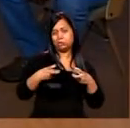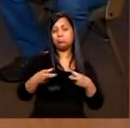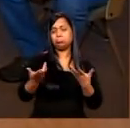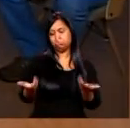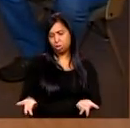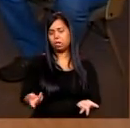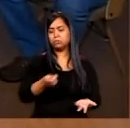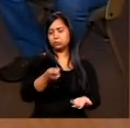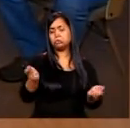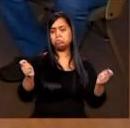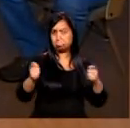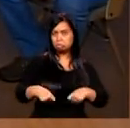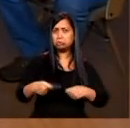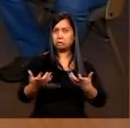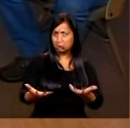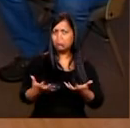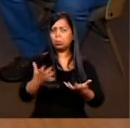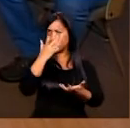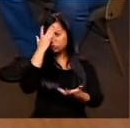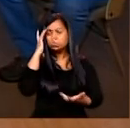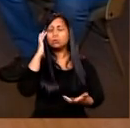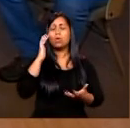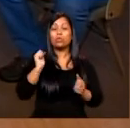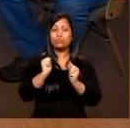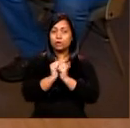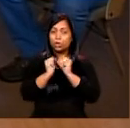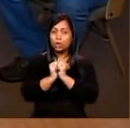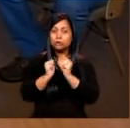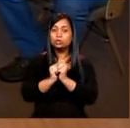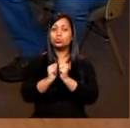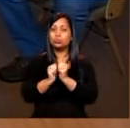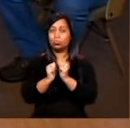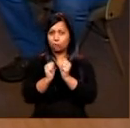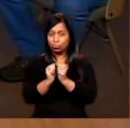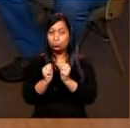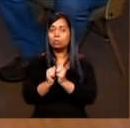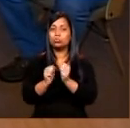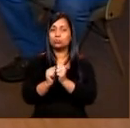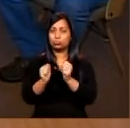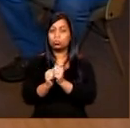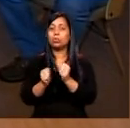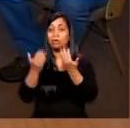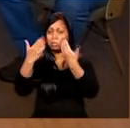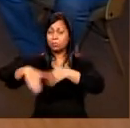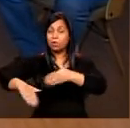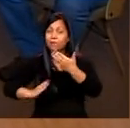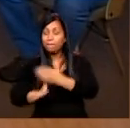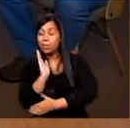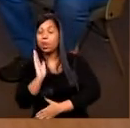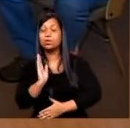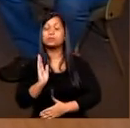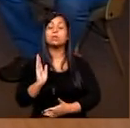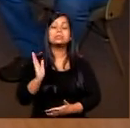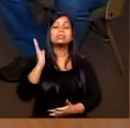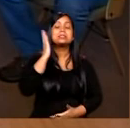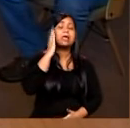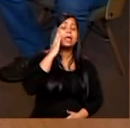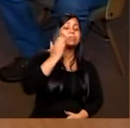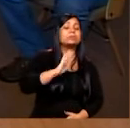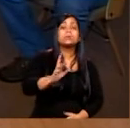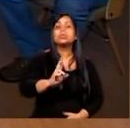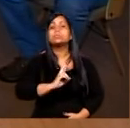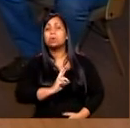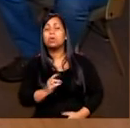vocês estão fazendo um cursinho, vocês querem que essa pessoa, no final do ano, passe nesse processo seletivo. Vocês conseguem mesurar os